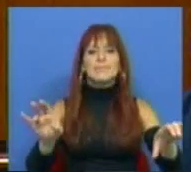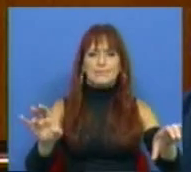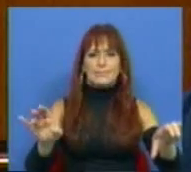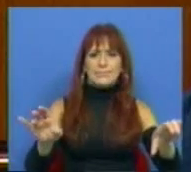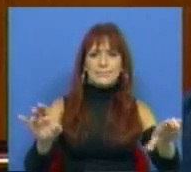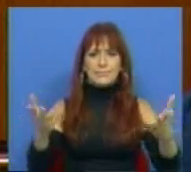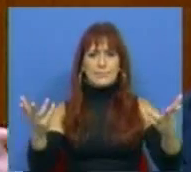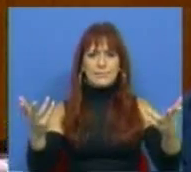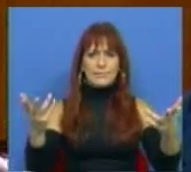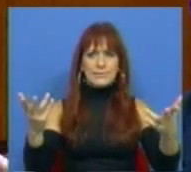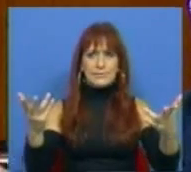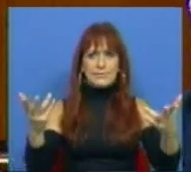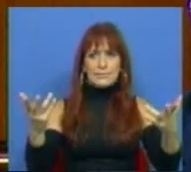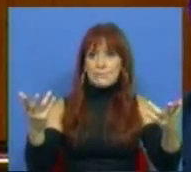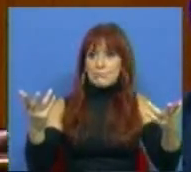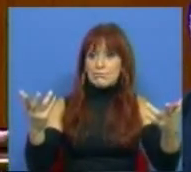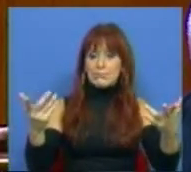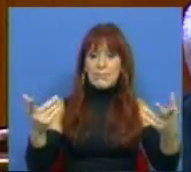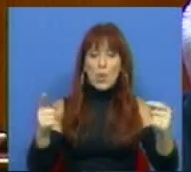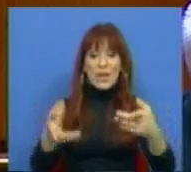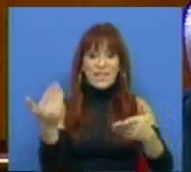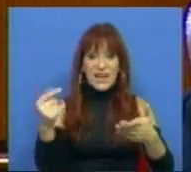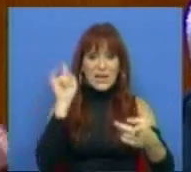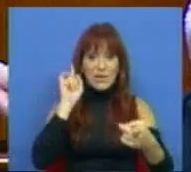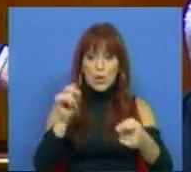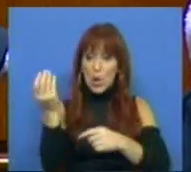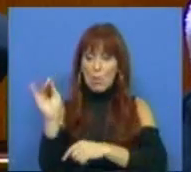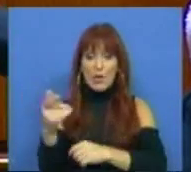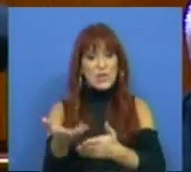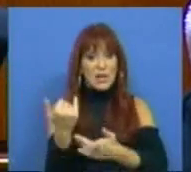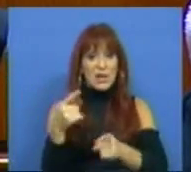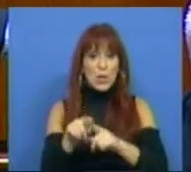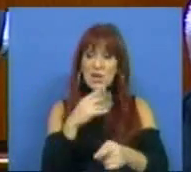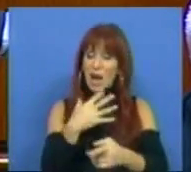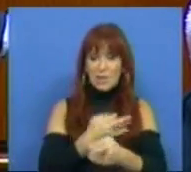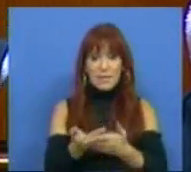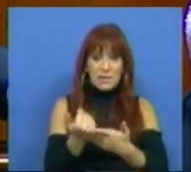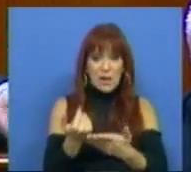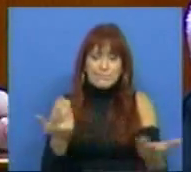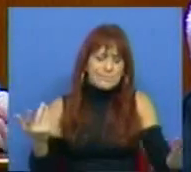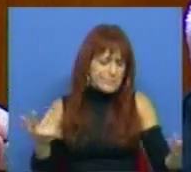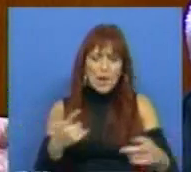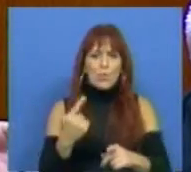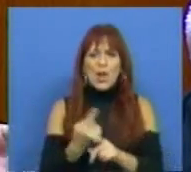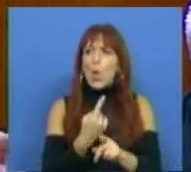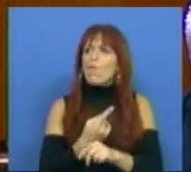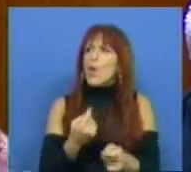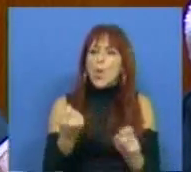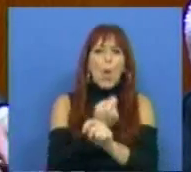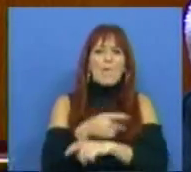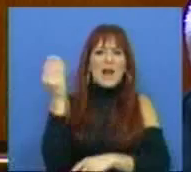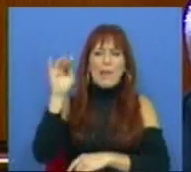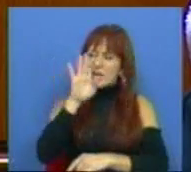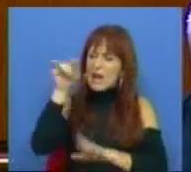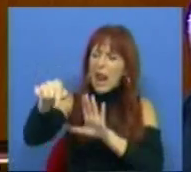tira valor ao Banco e que lhe retira a tratabilidade. Porque ninguém compra aquele Banco